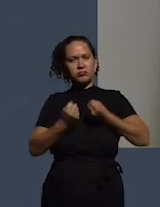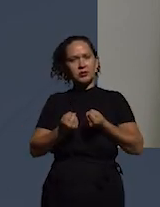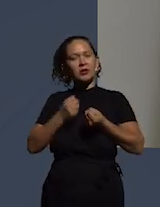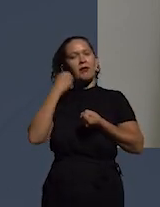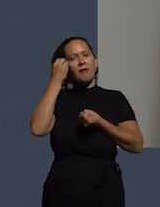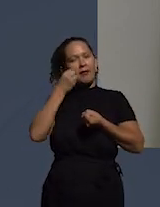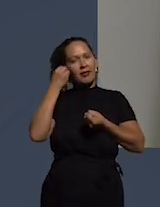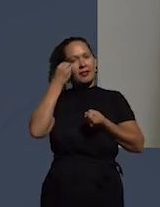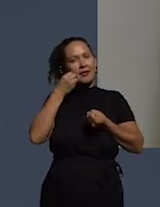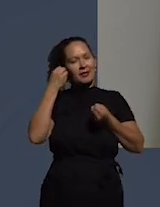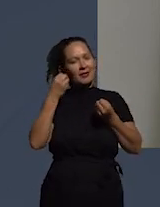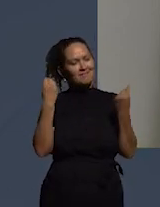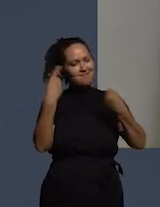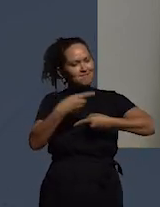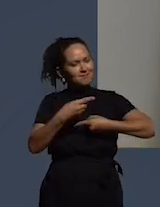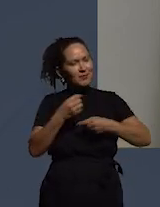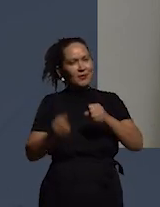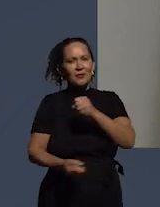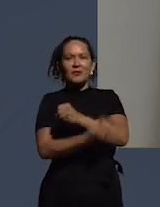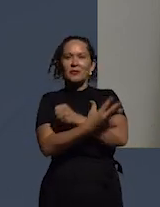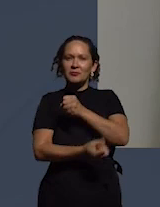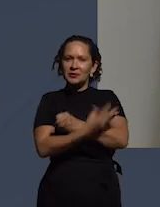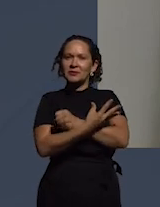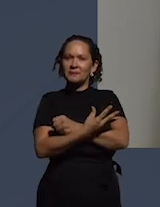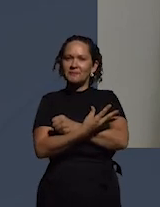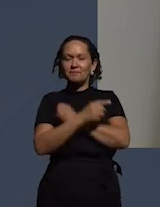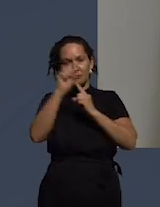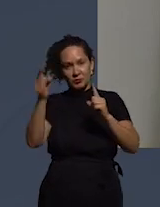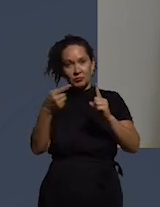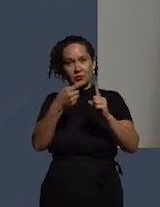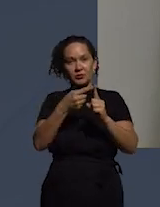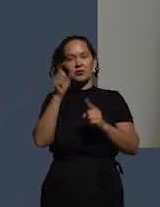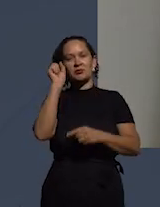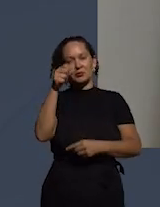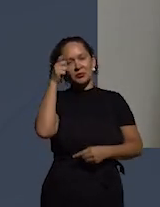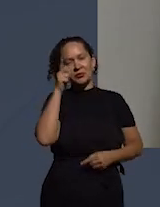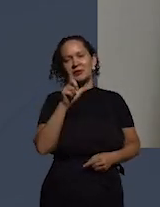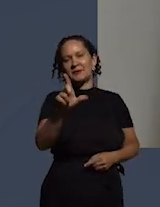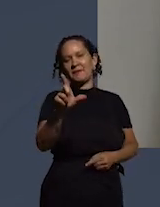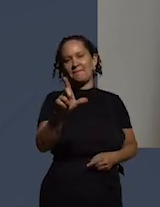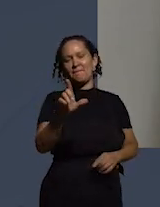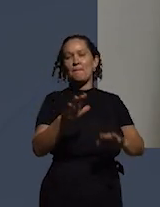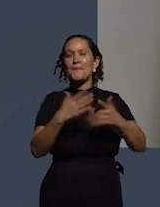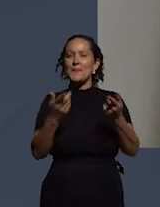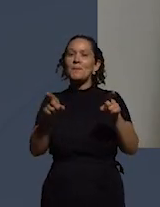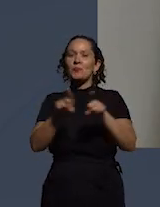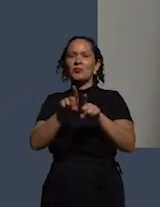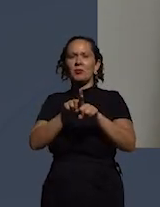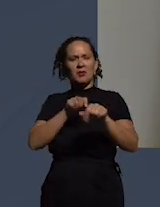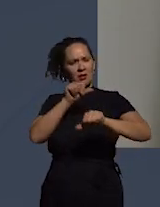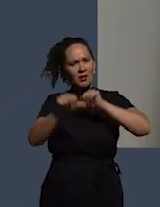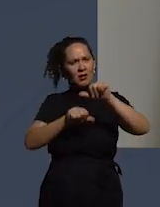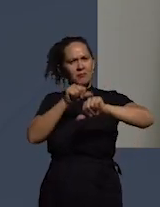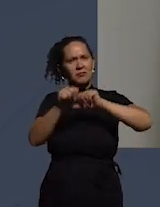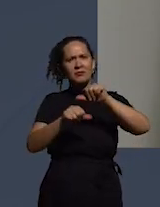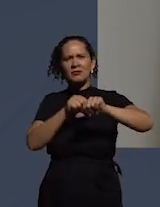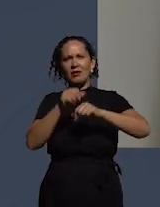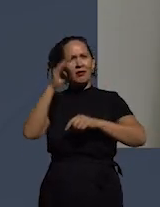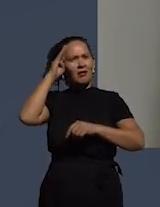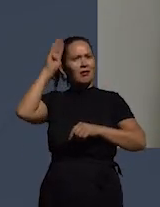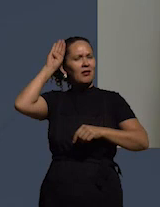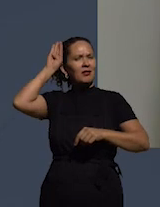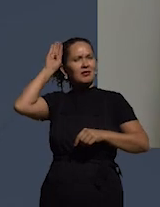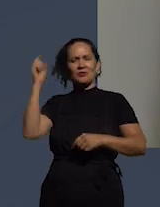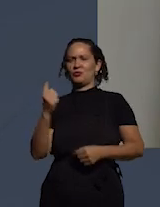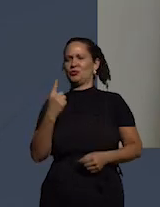a anticorrupção com mais razão de maneira mais objetiva e também para romper esse isolamento acadêmico porque quando a gente